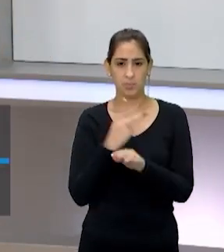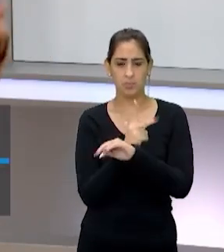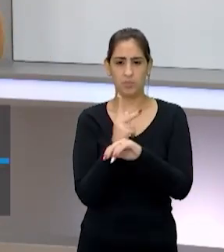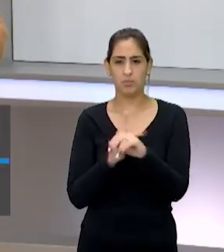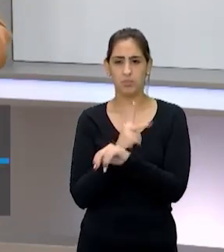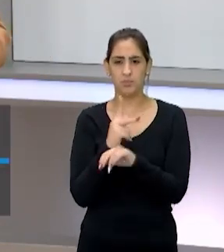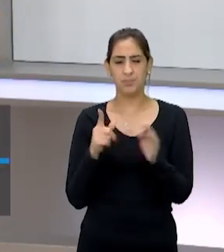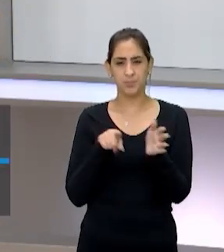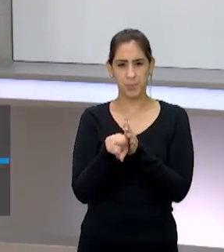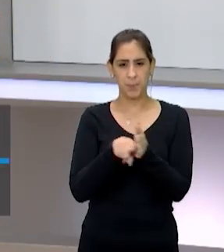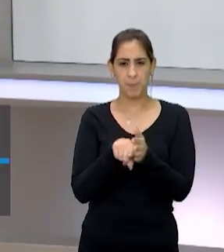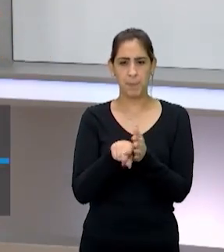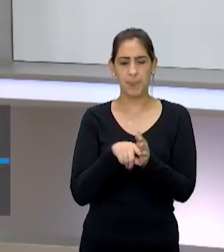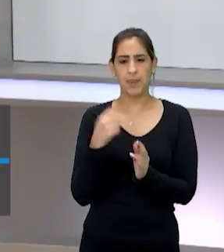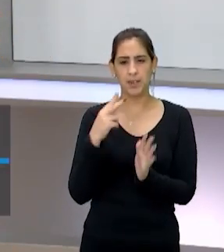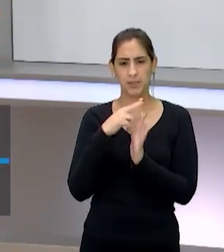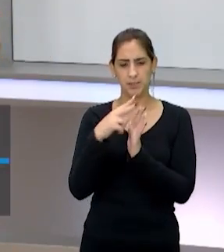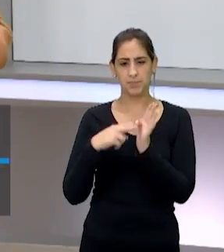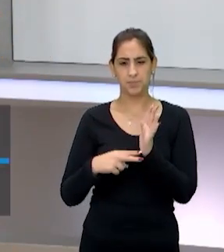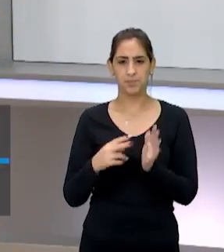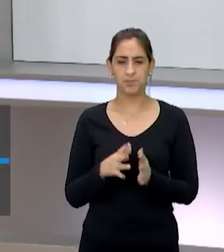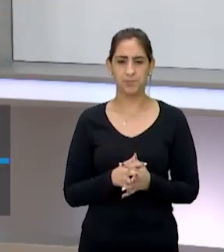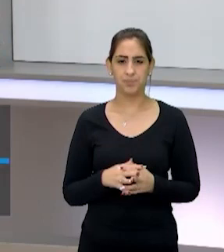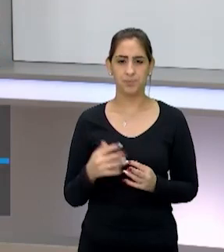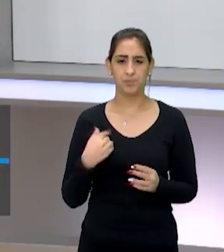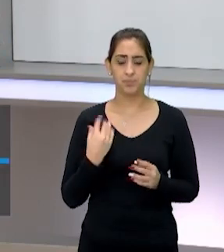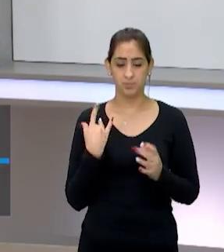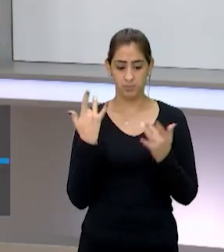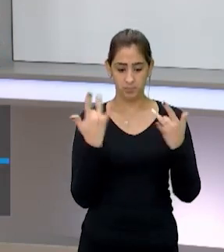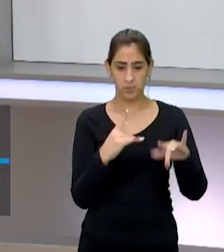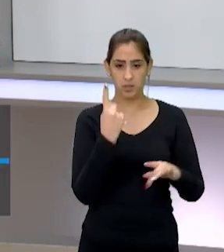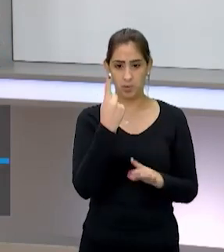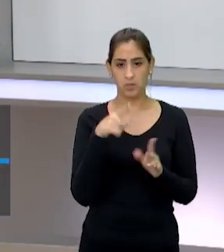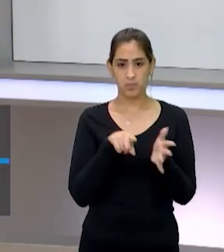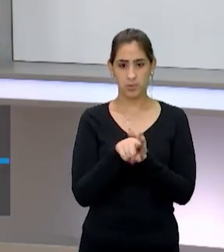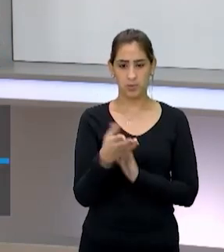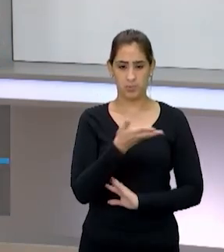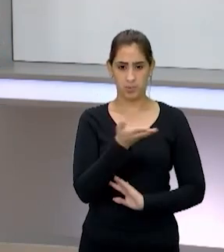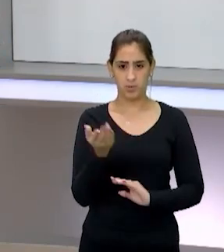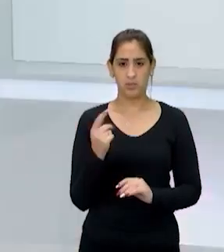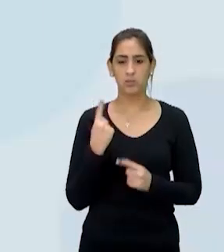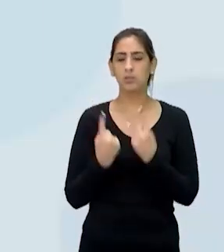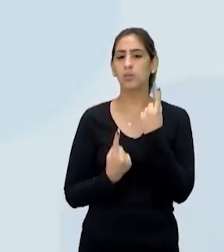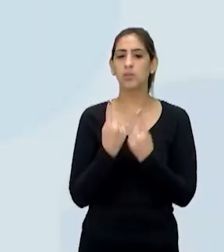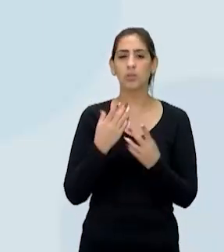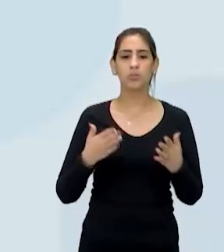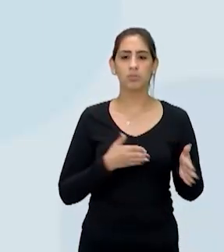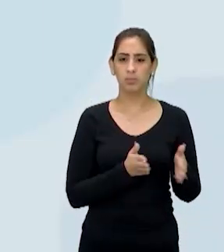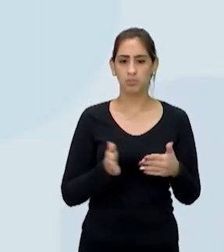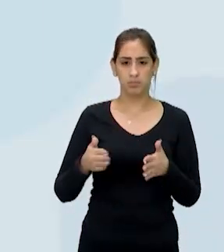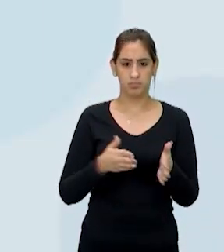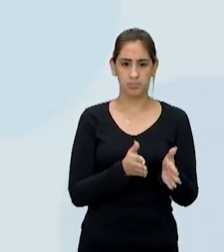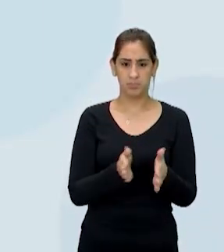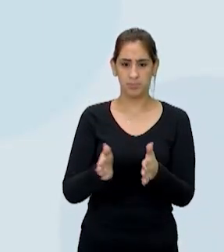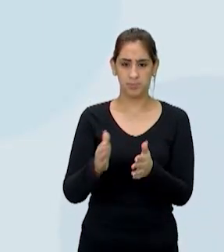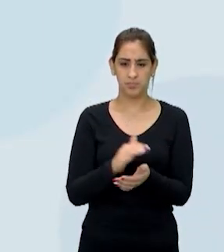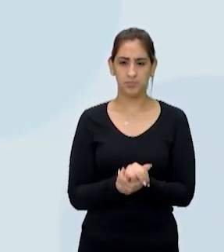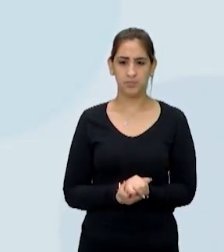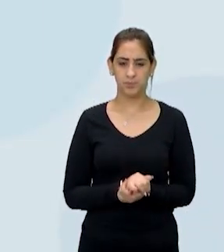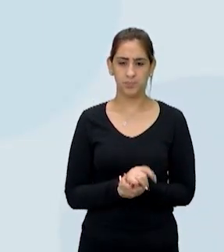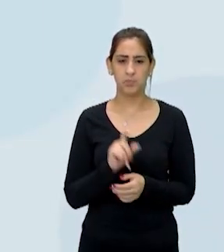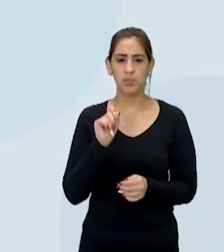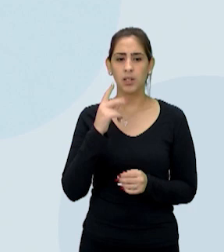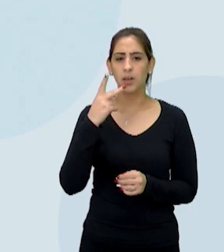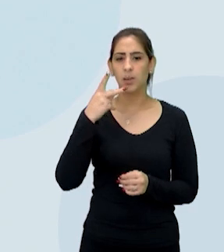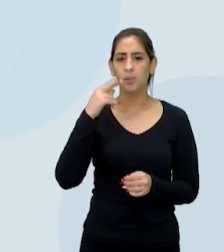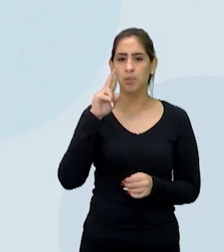preciso pesquisar eu preciso ler Eu vou deixar mais uma pergunta para vocês Quais são os caminhos? Agora já é a proposição O é